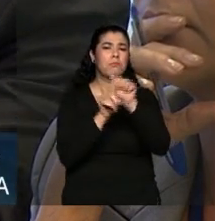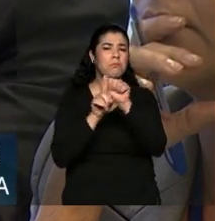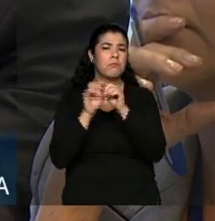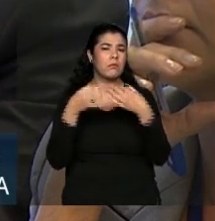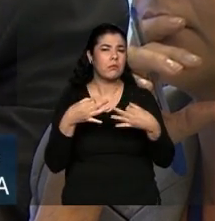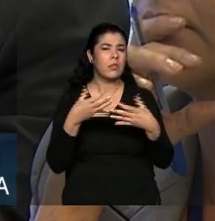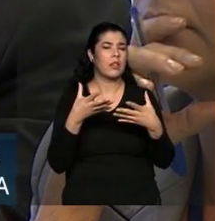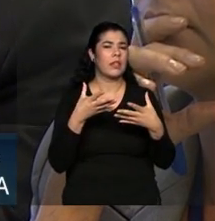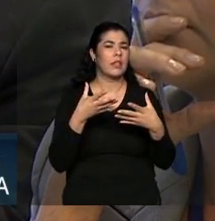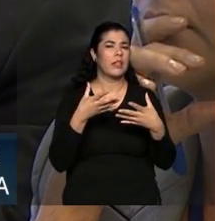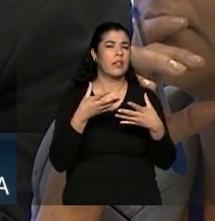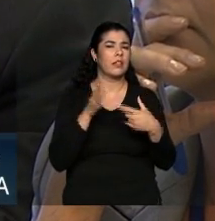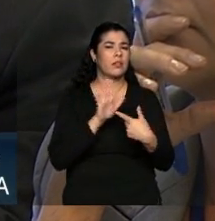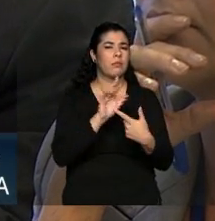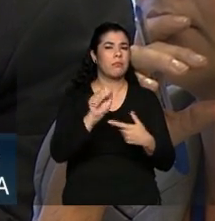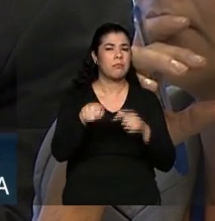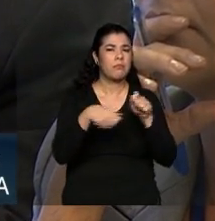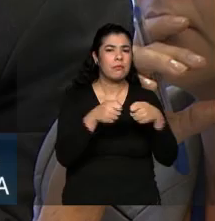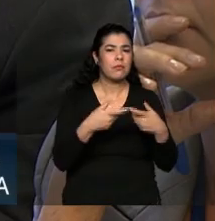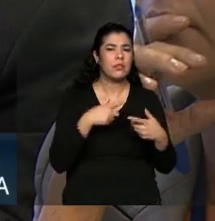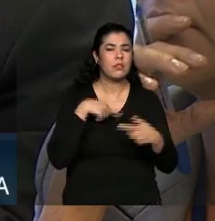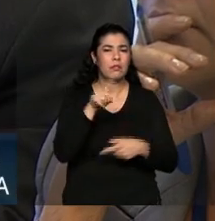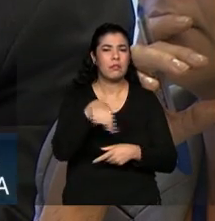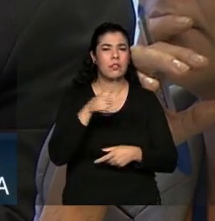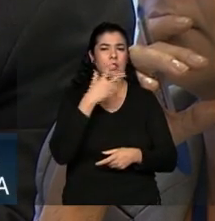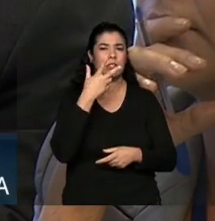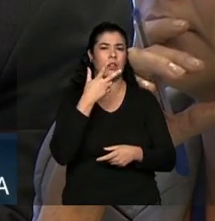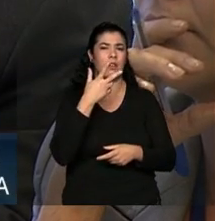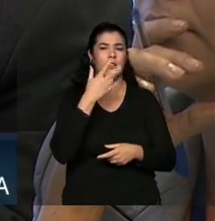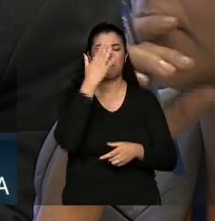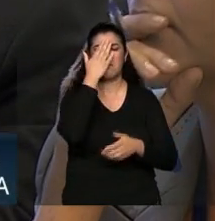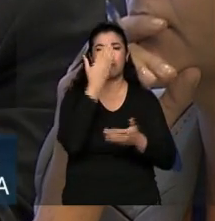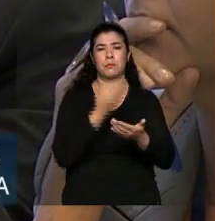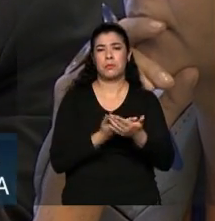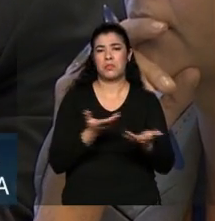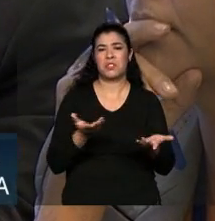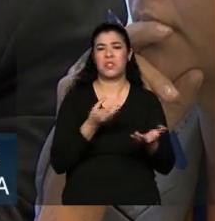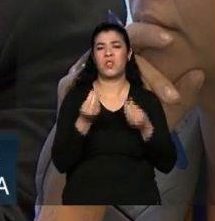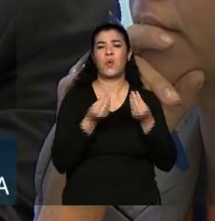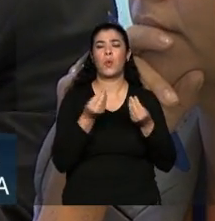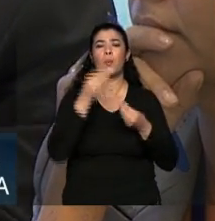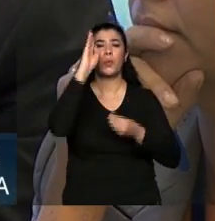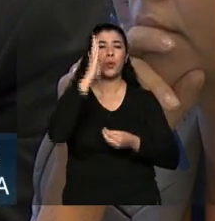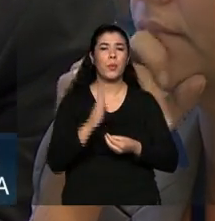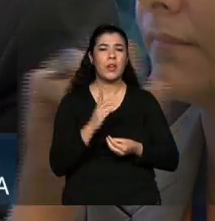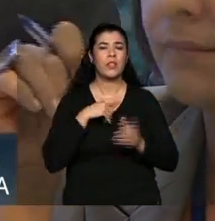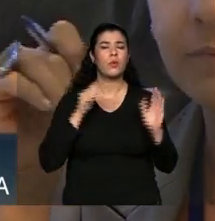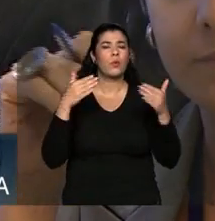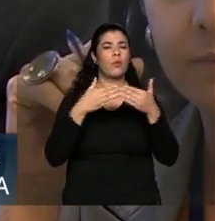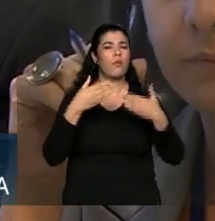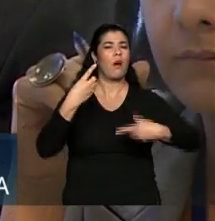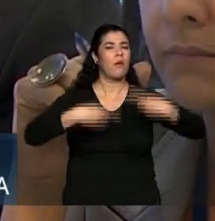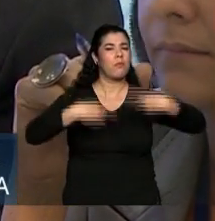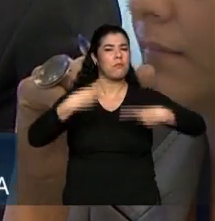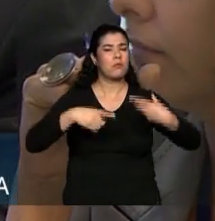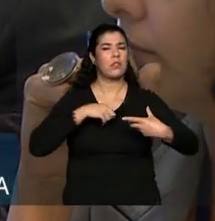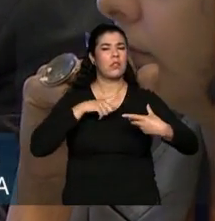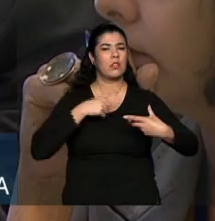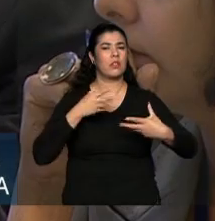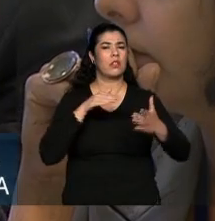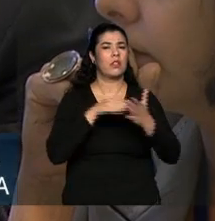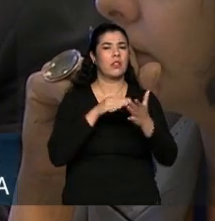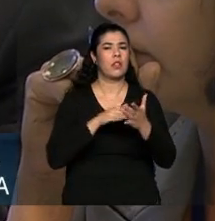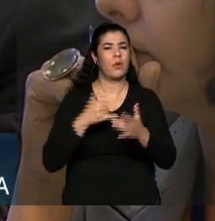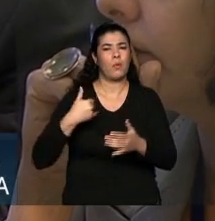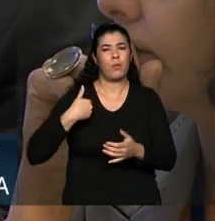correto, e se na visão dos senhores, os senhores acham que no Brasil deveria, nesse fórum, ou como parte da solução, vocês deveriam ter uma menina